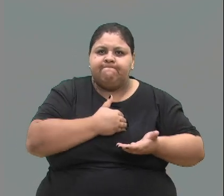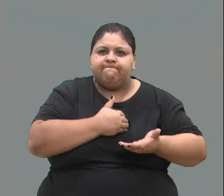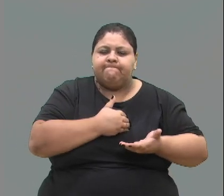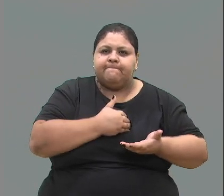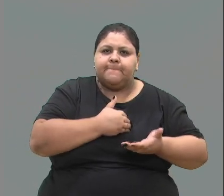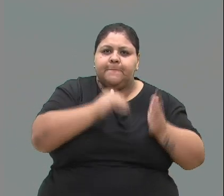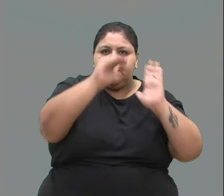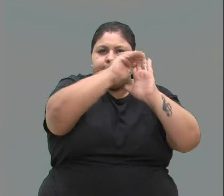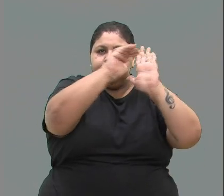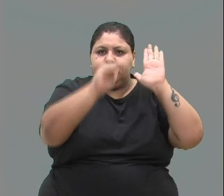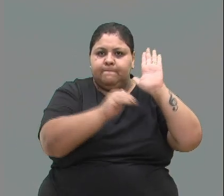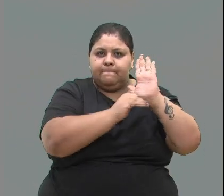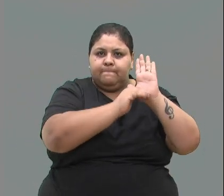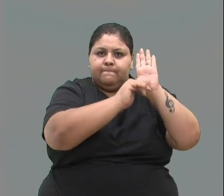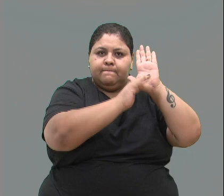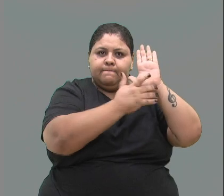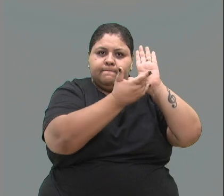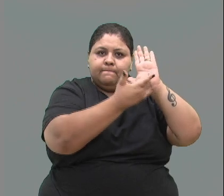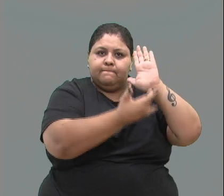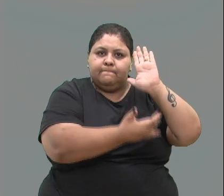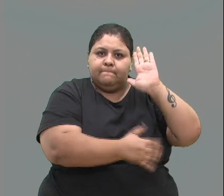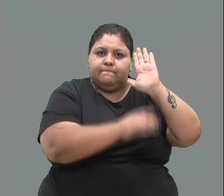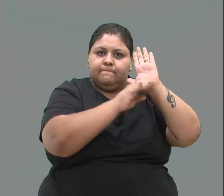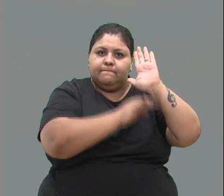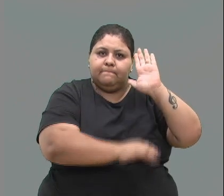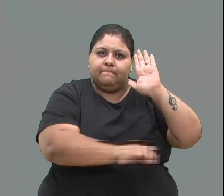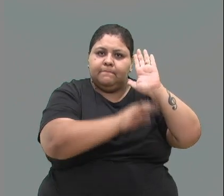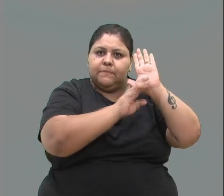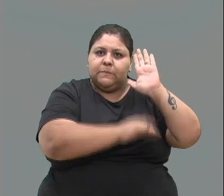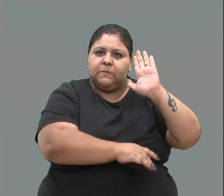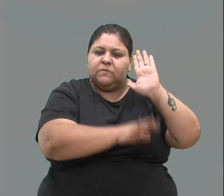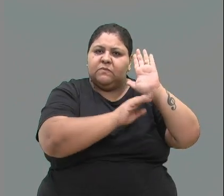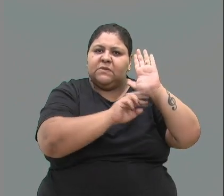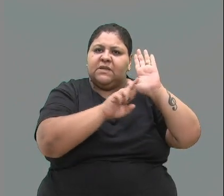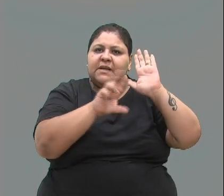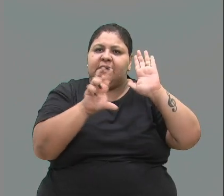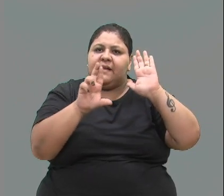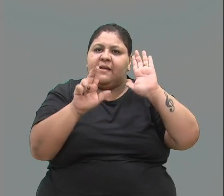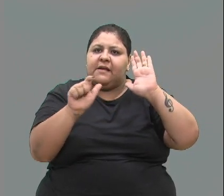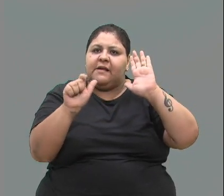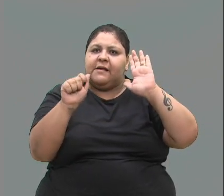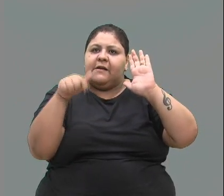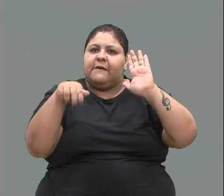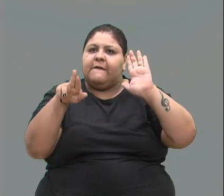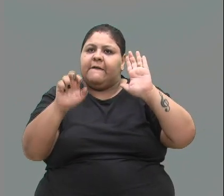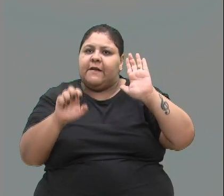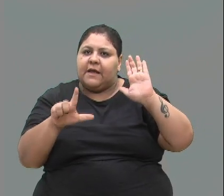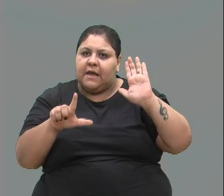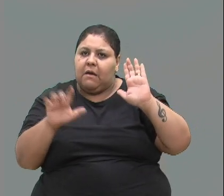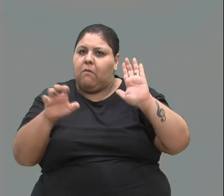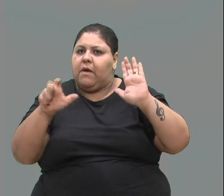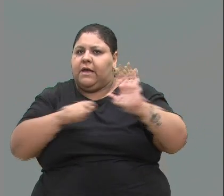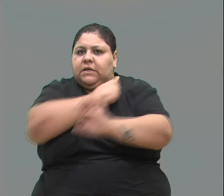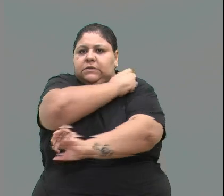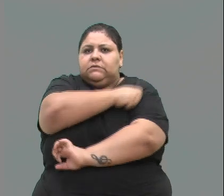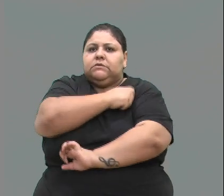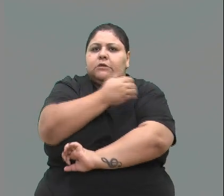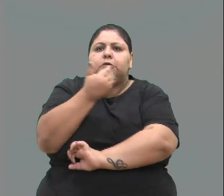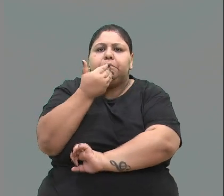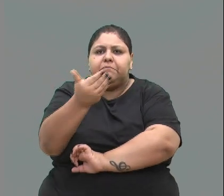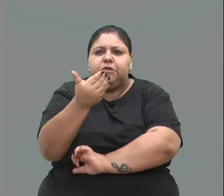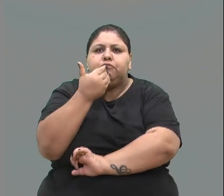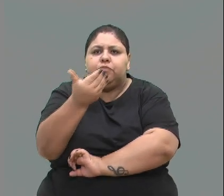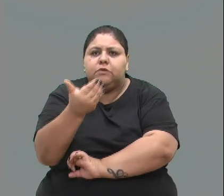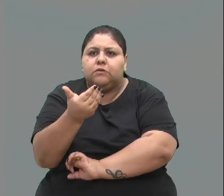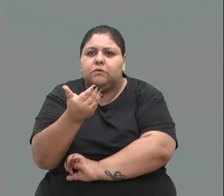uma moça chamada Raquel, que é uma ex-aluna, que é uma pessoa na qual eu tenho, pediu socorro